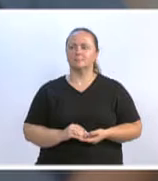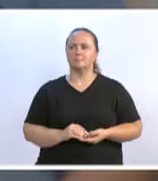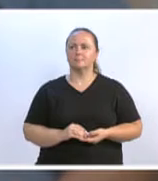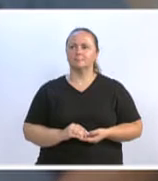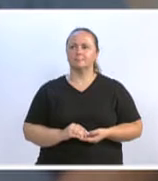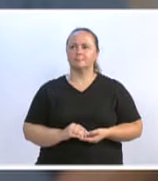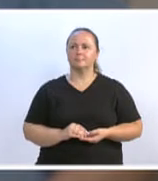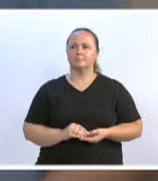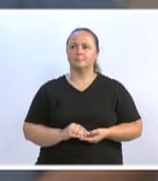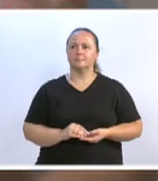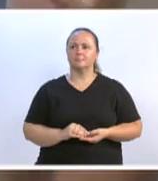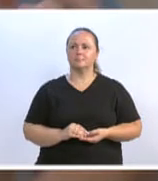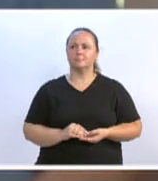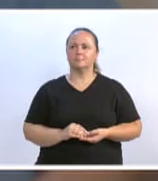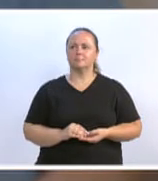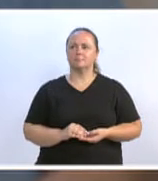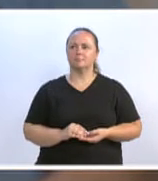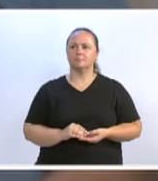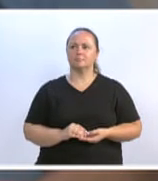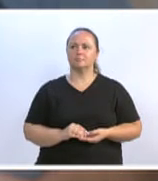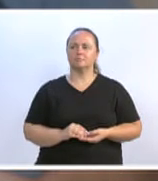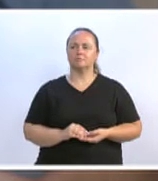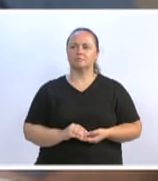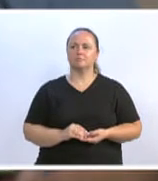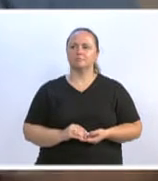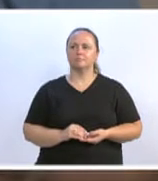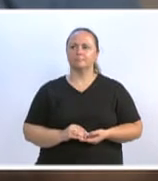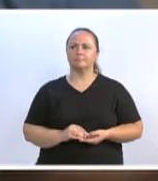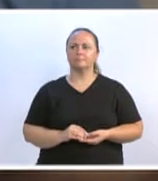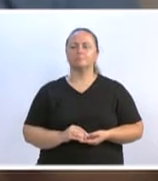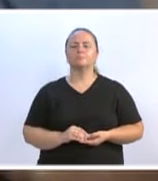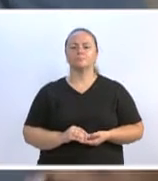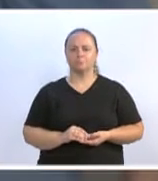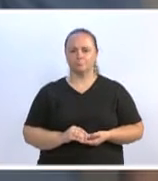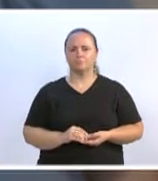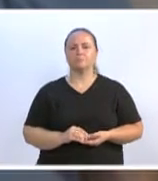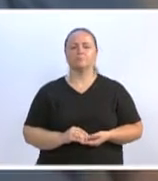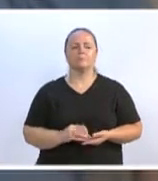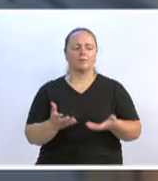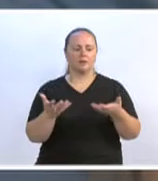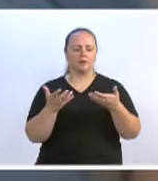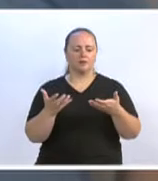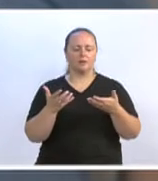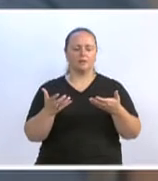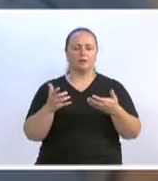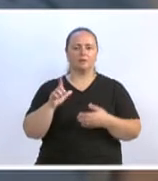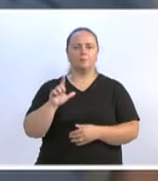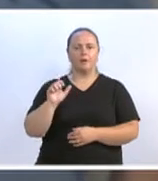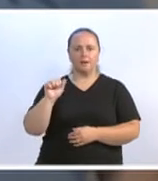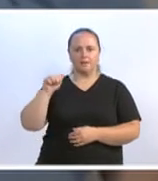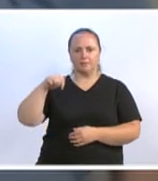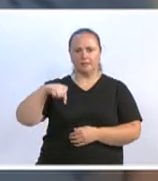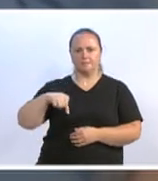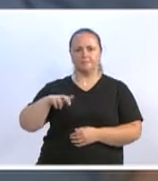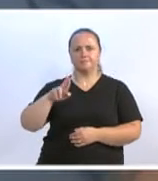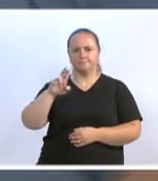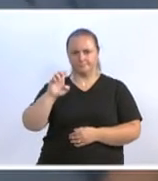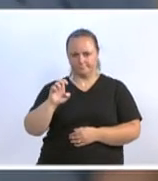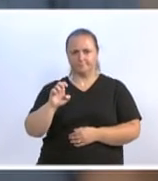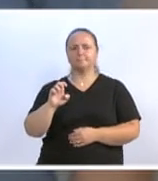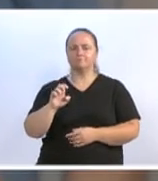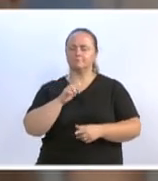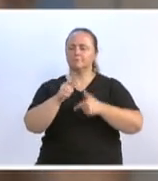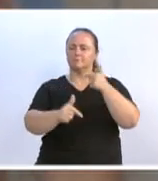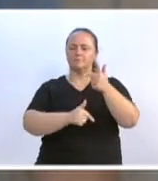Eu queria aqui parabenizar o Carlos Lange pelo trabalho que até então fez em